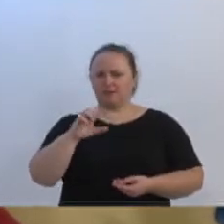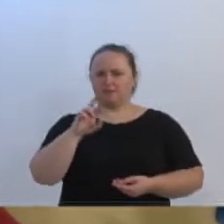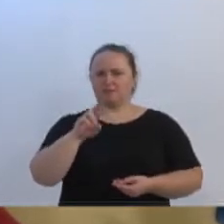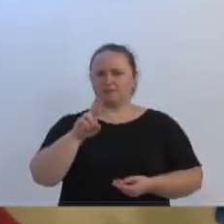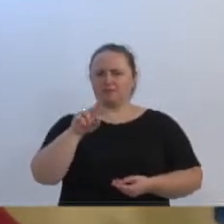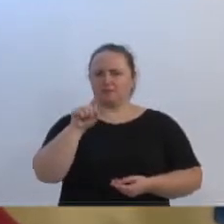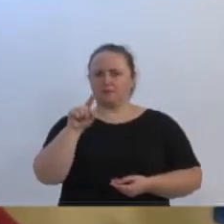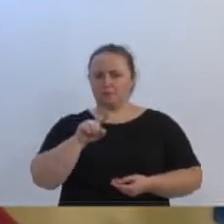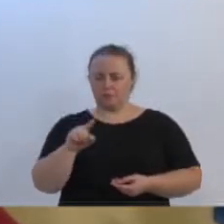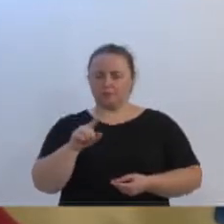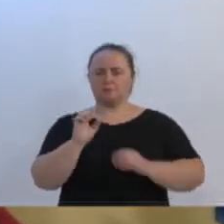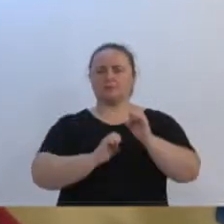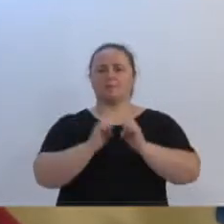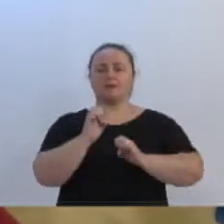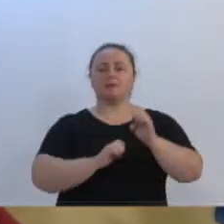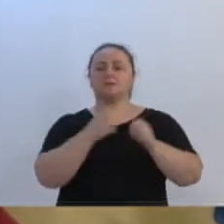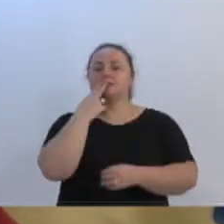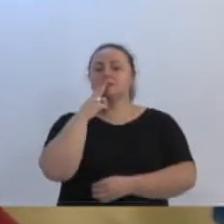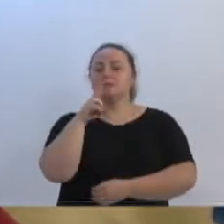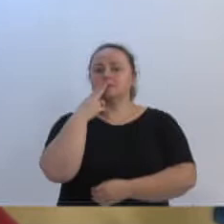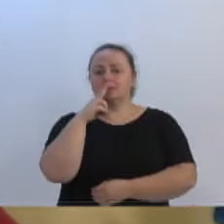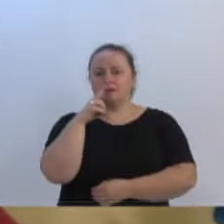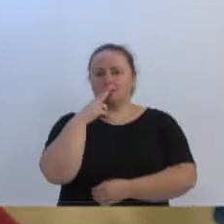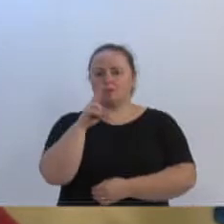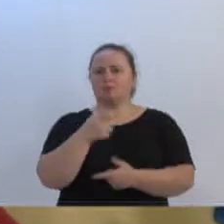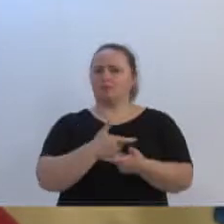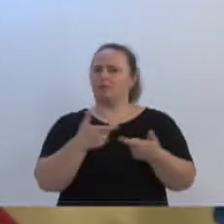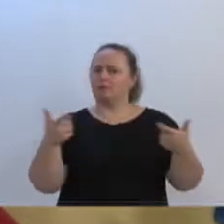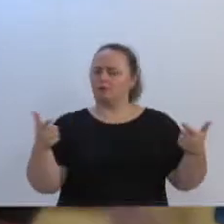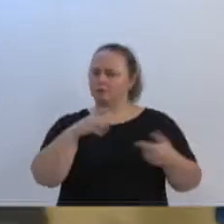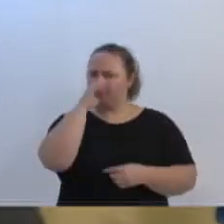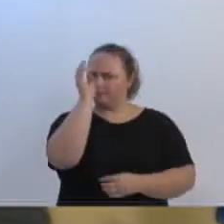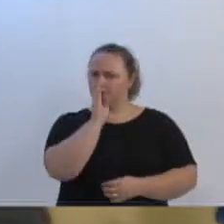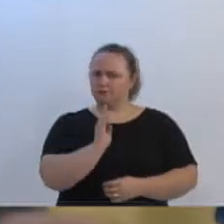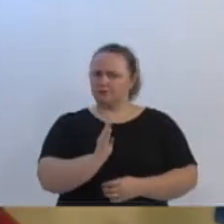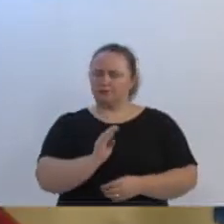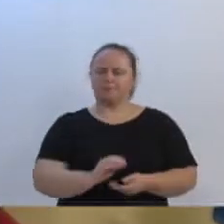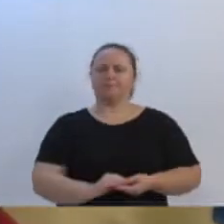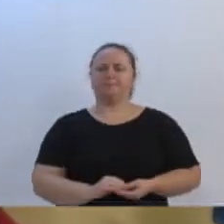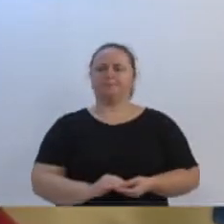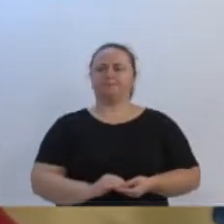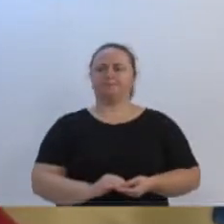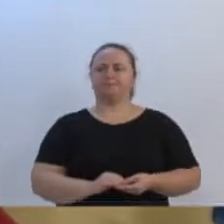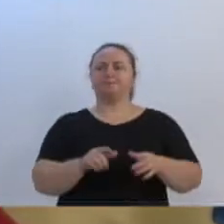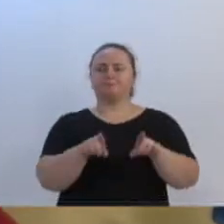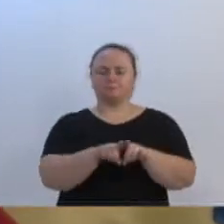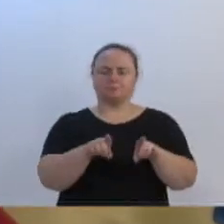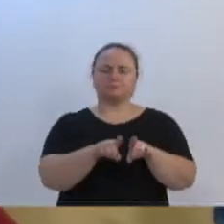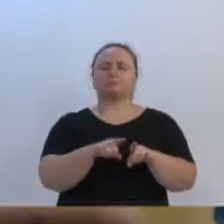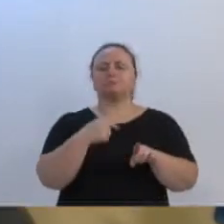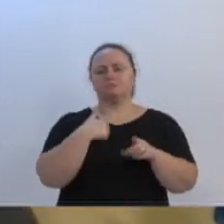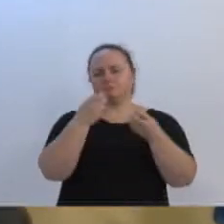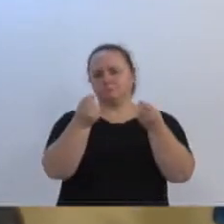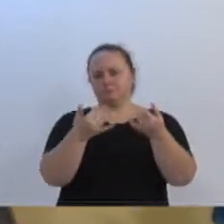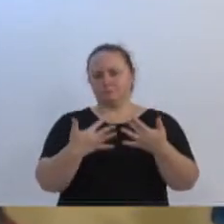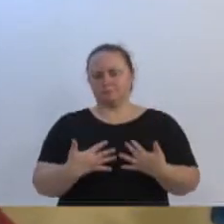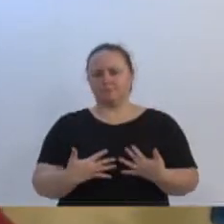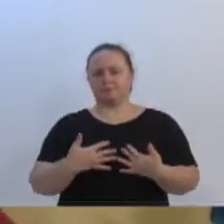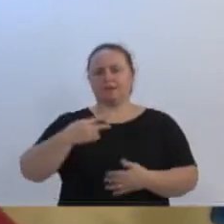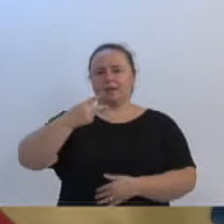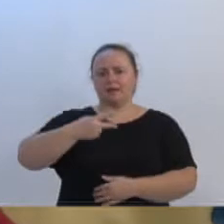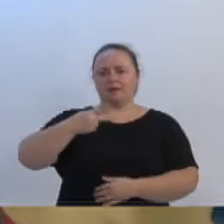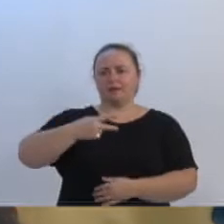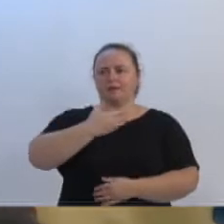Brasil. E quero depois falar também, já que todo mundo falou da vice-governadora, e falou do governador Carlos